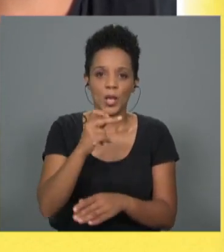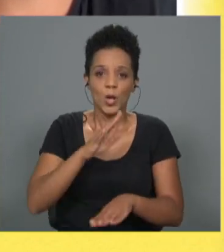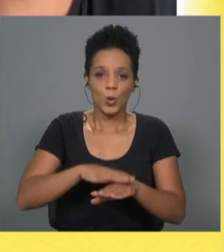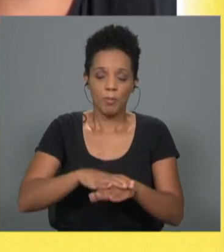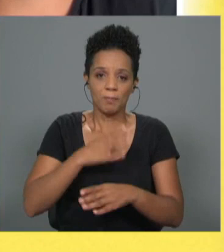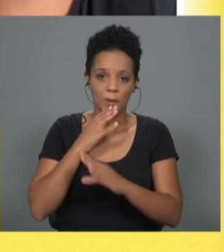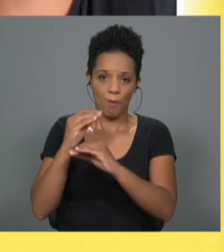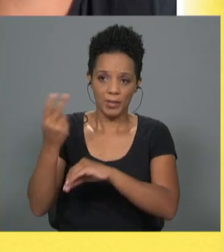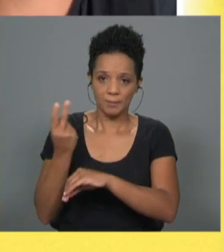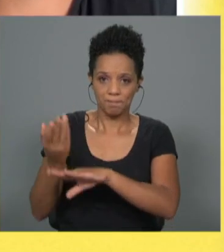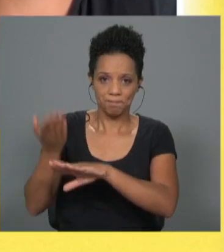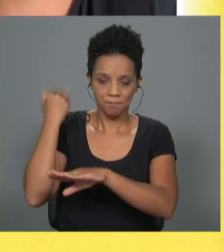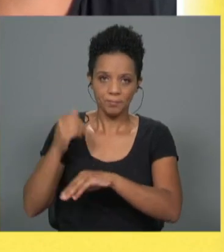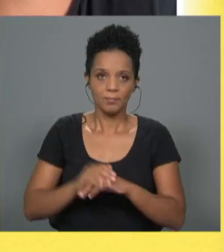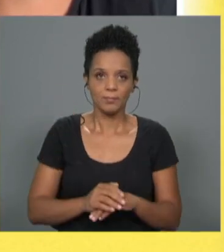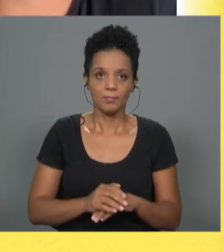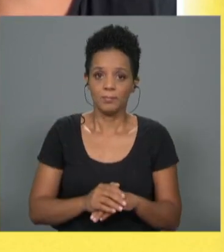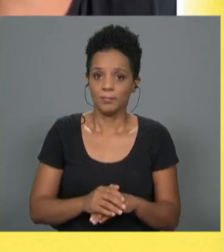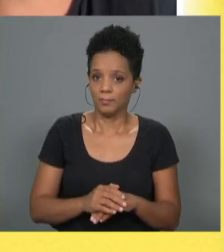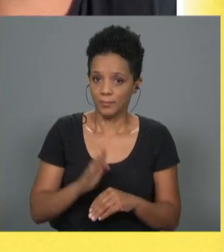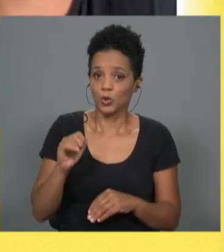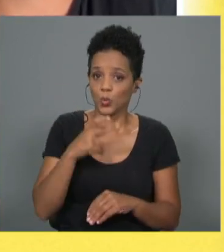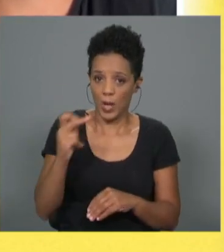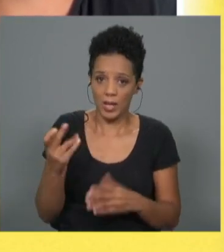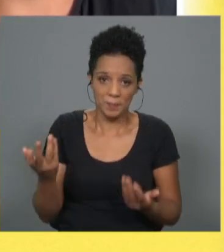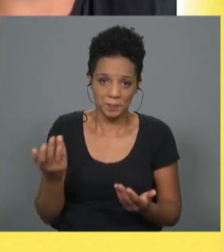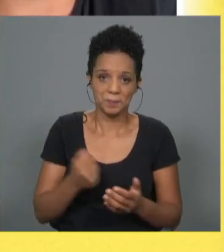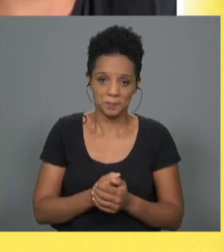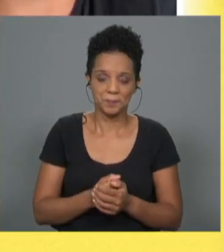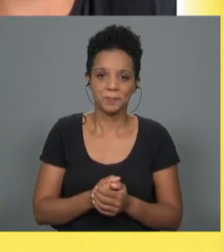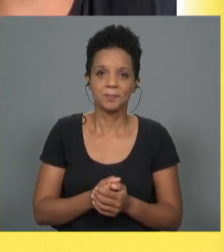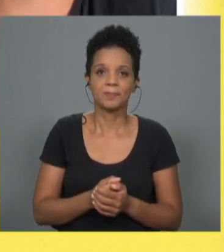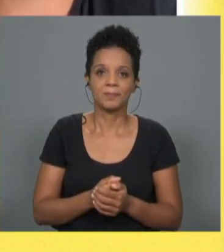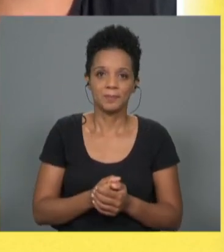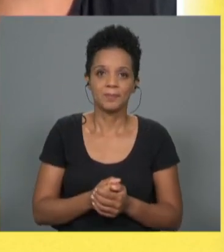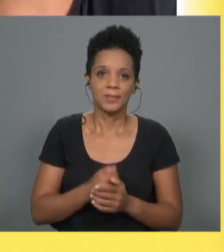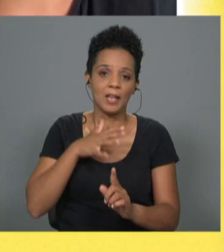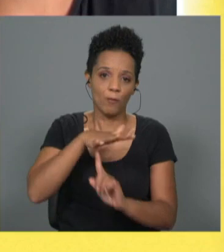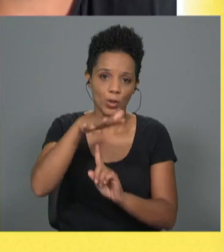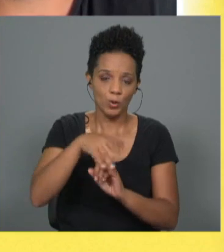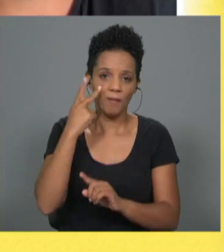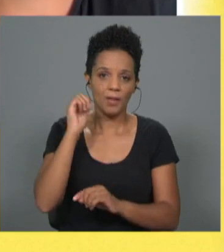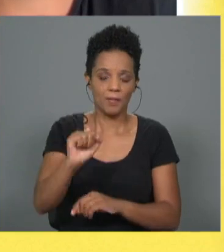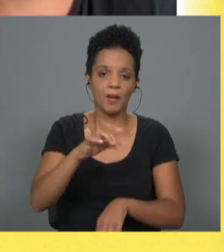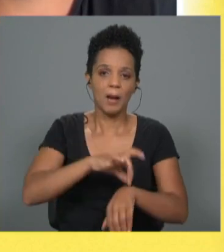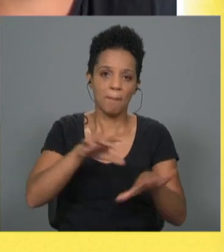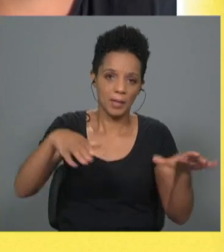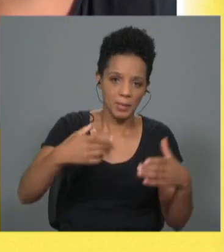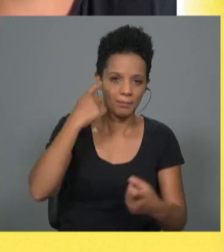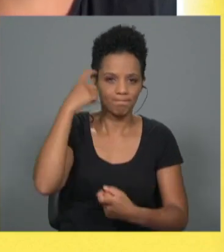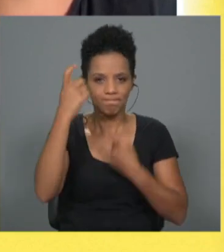tivemos. A Joana, tudo isto também impactou na sua vida, durante a pandemia pensou e